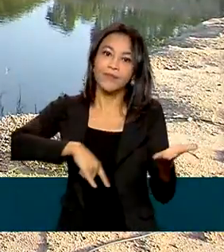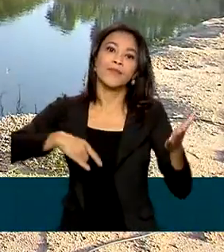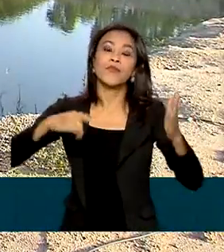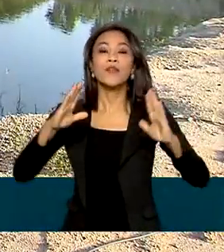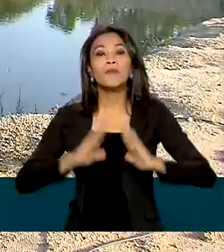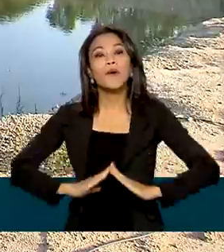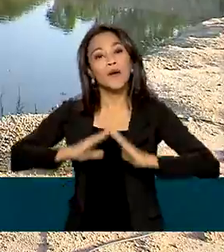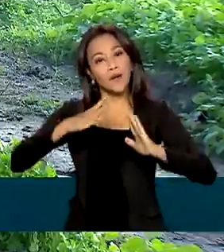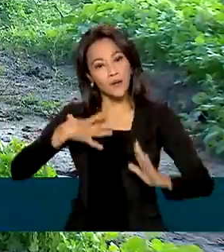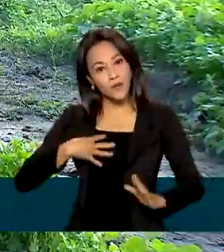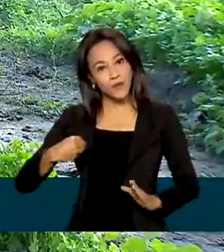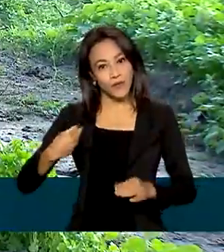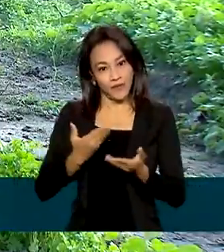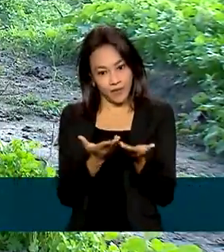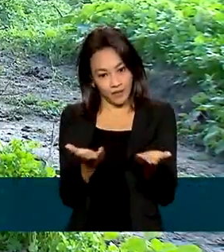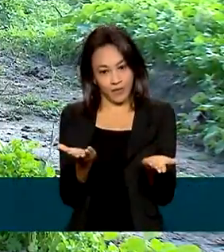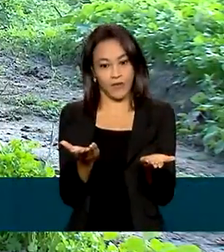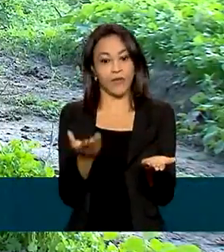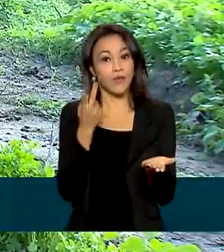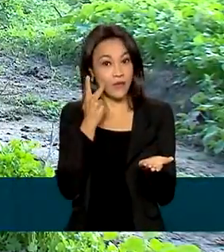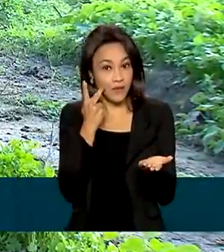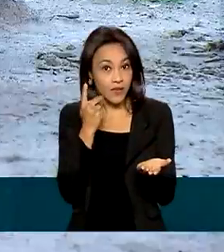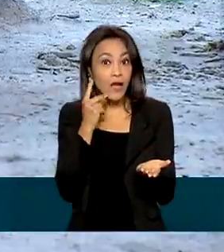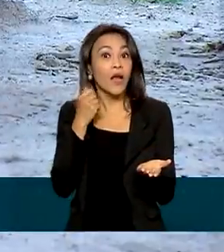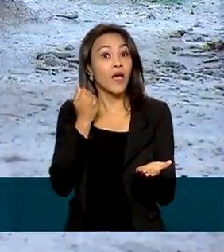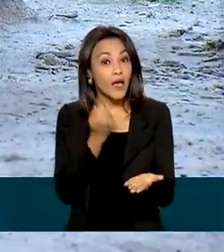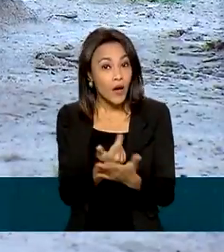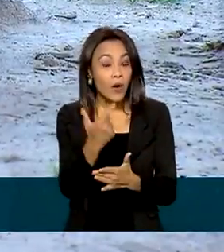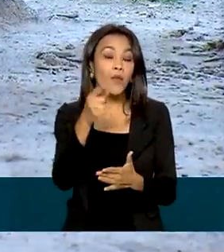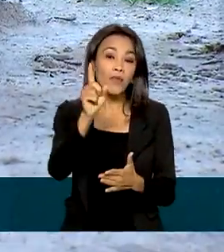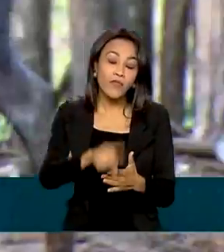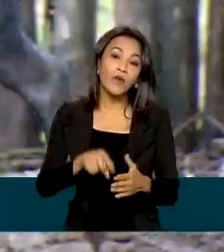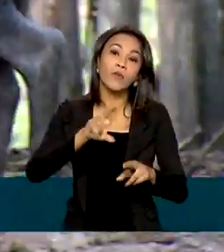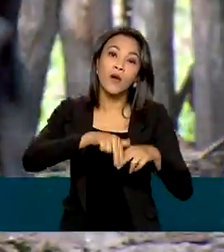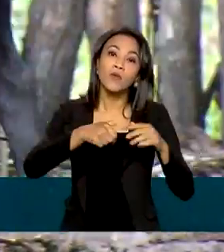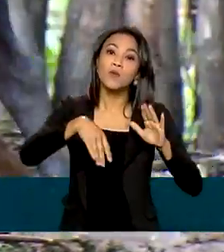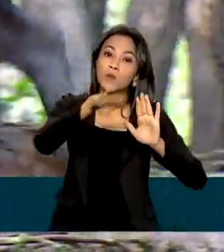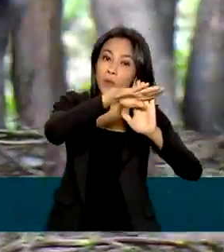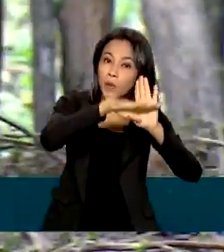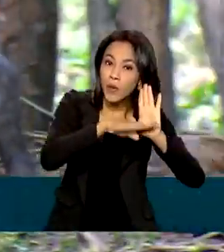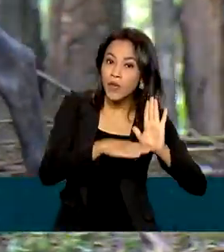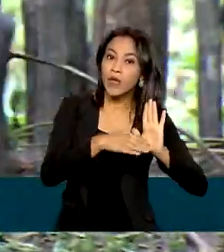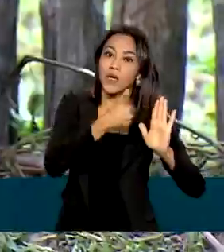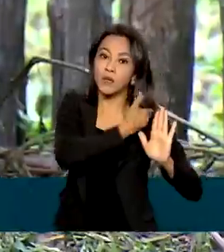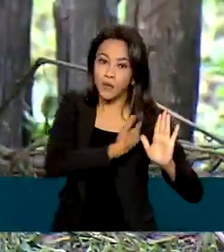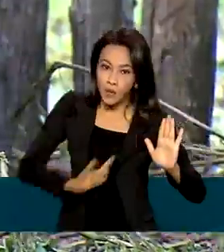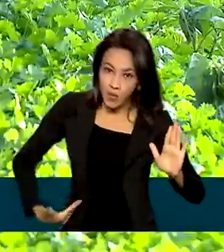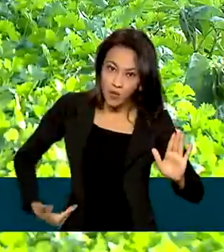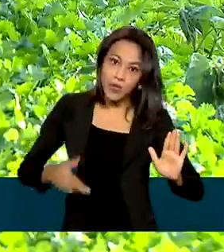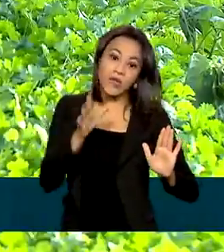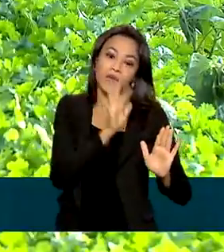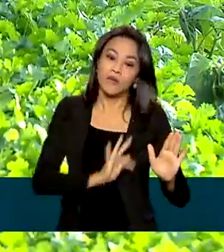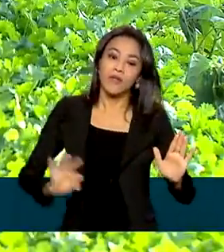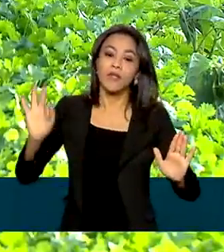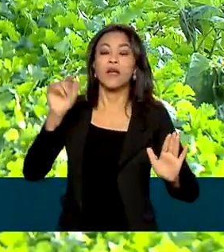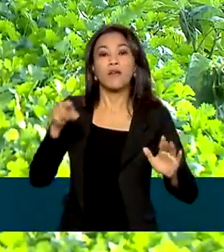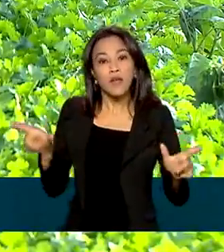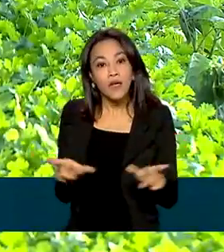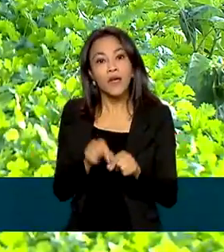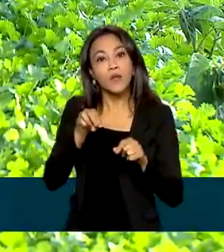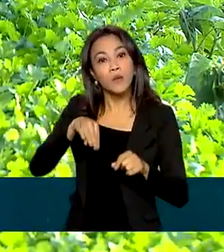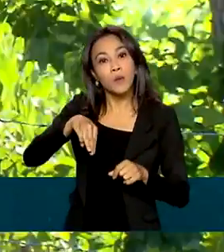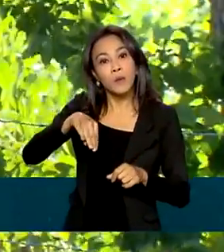Uruanã, no Ceará. E a compra foi feita por meio do programa Terra Brasil, do Ministério da Agricultura, Pecuária e